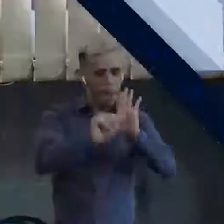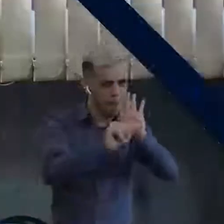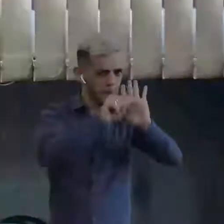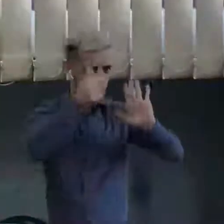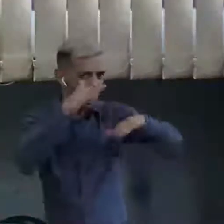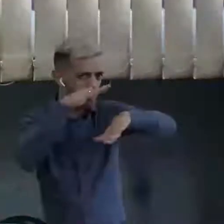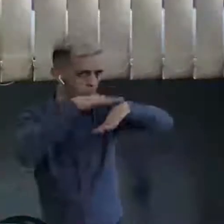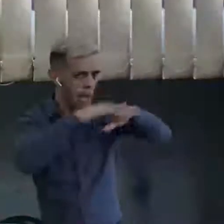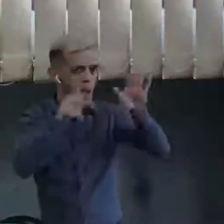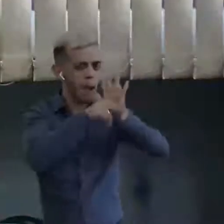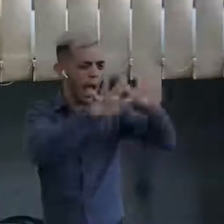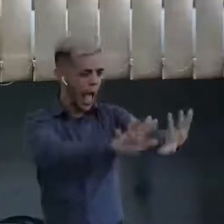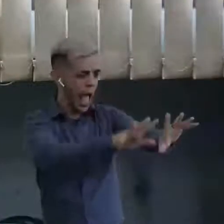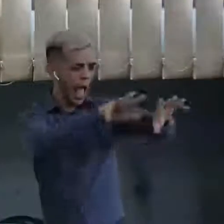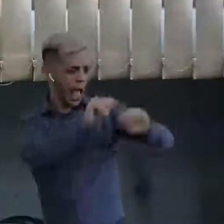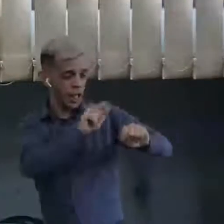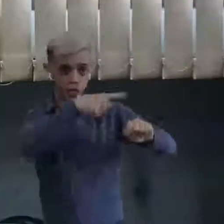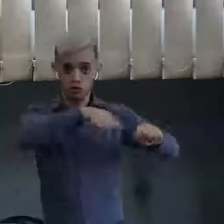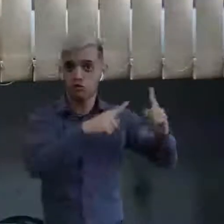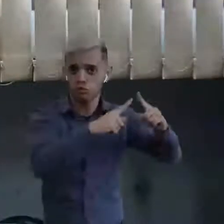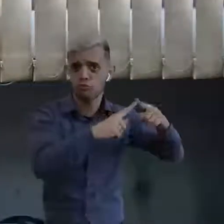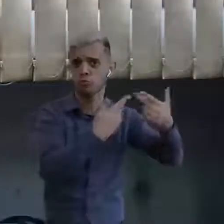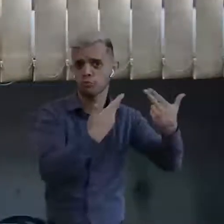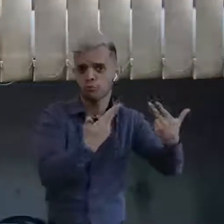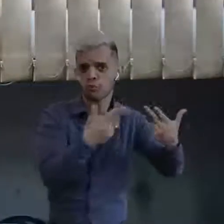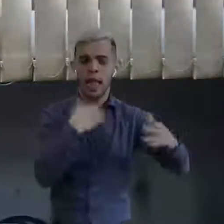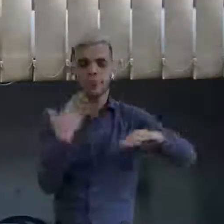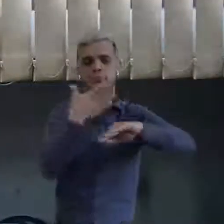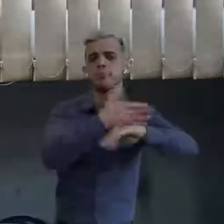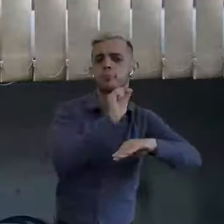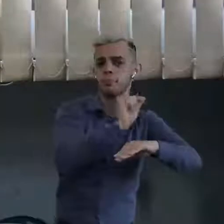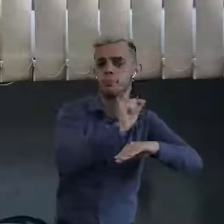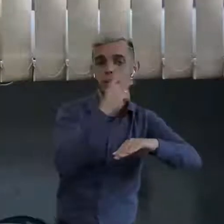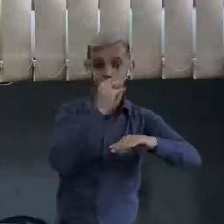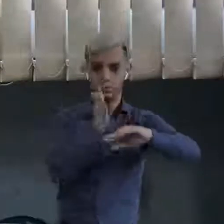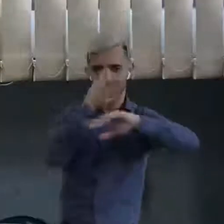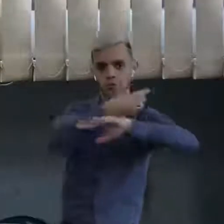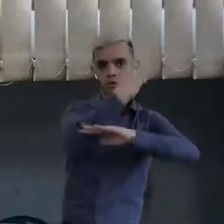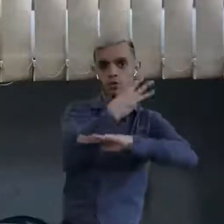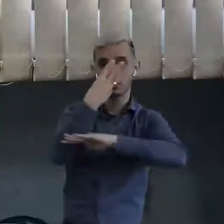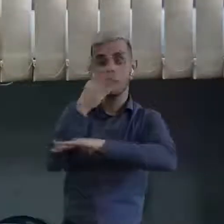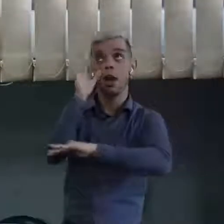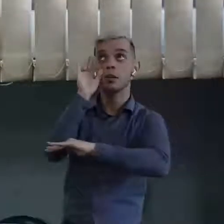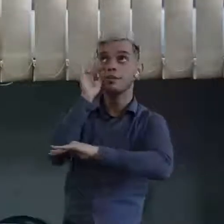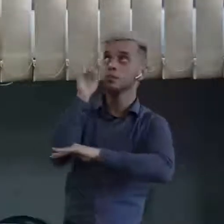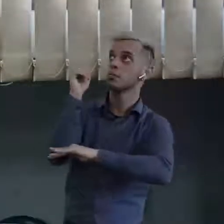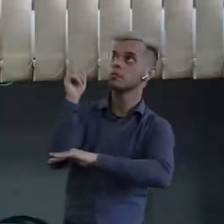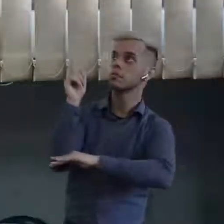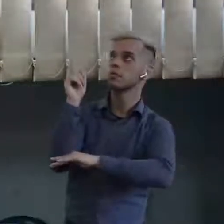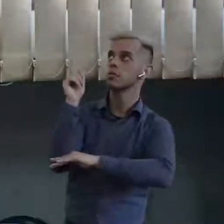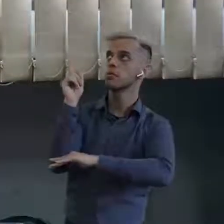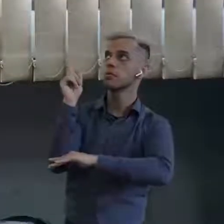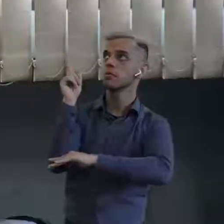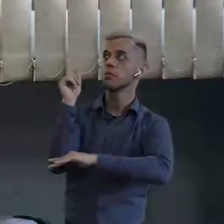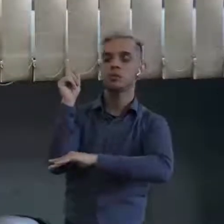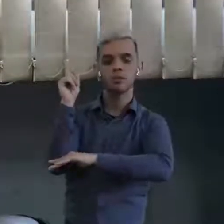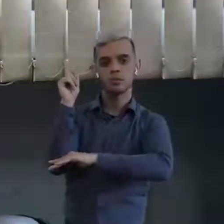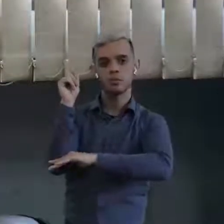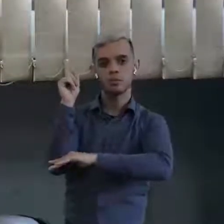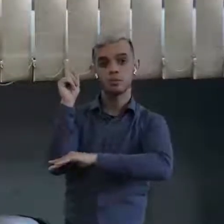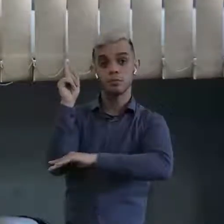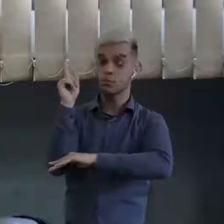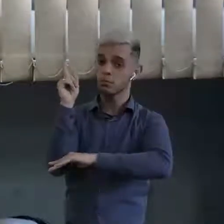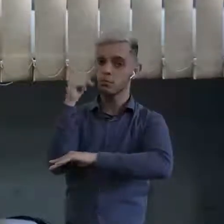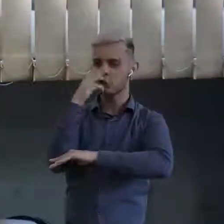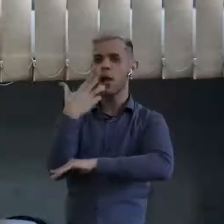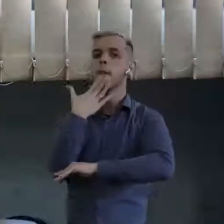Na primeira etapa de aquisição do solo criado, ela vai entrar no site e vai fazer uma